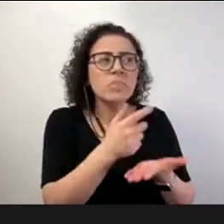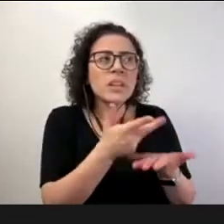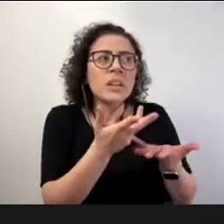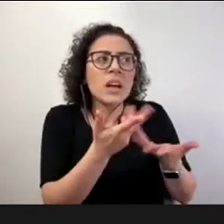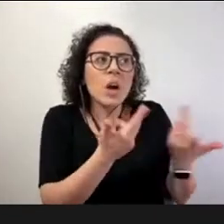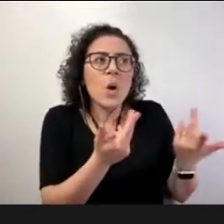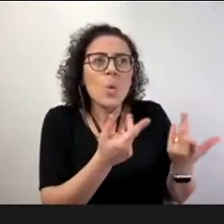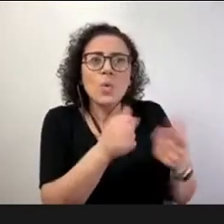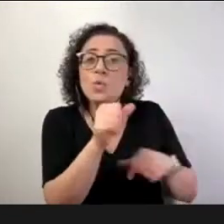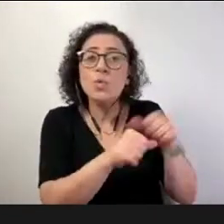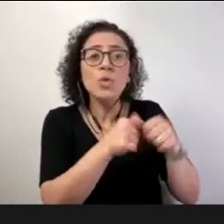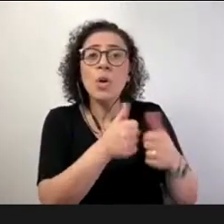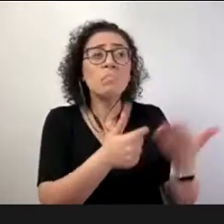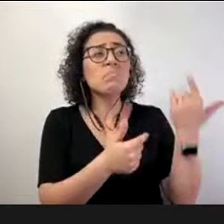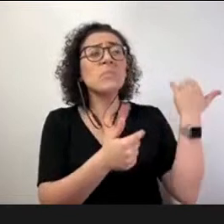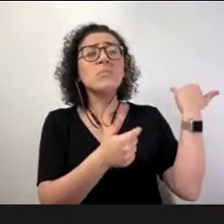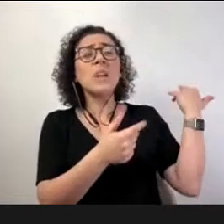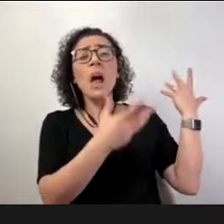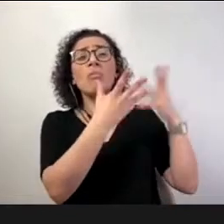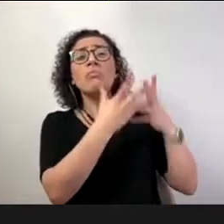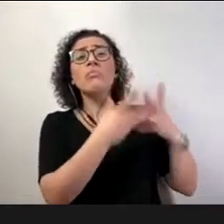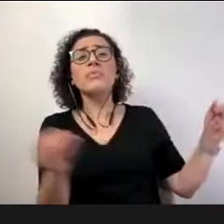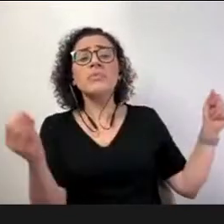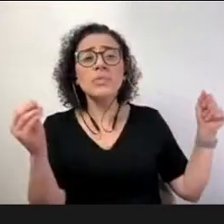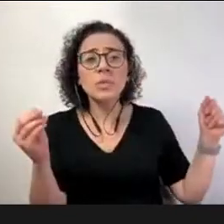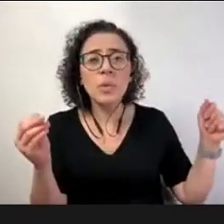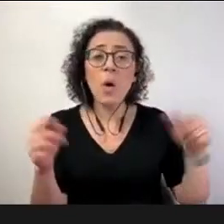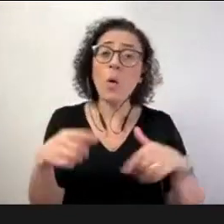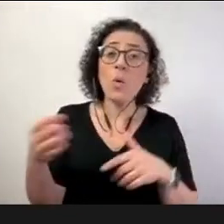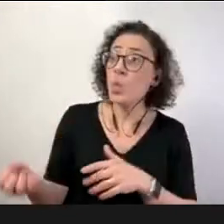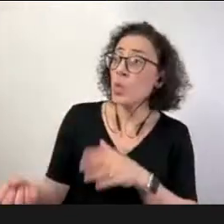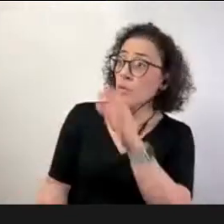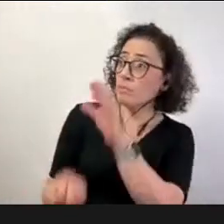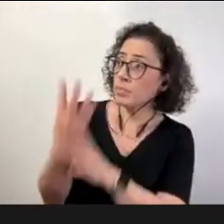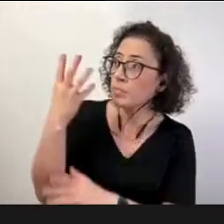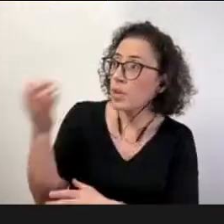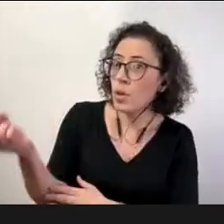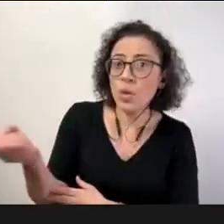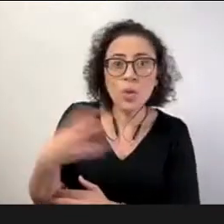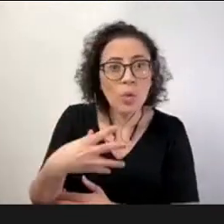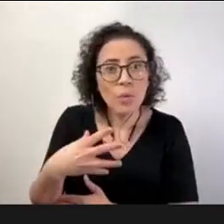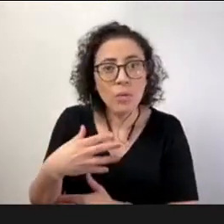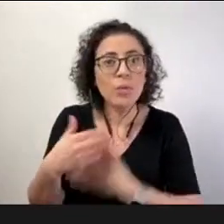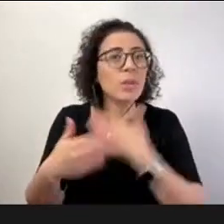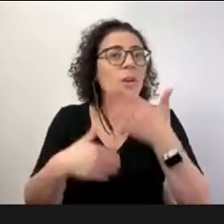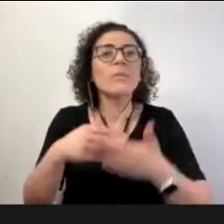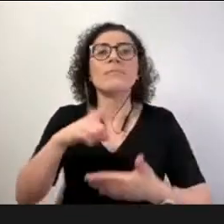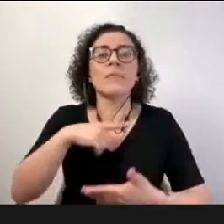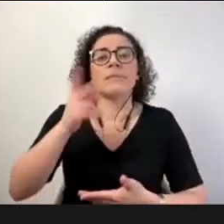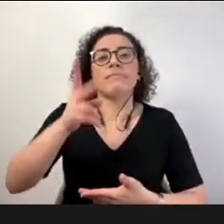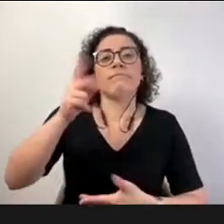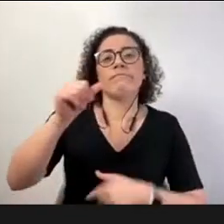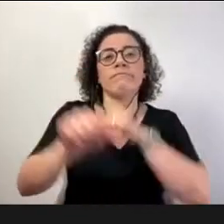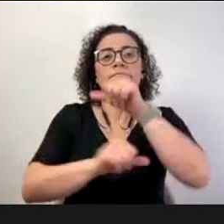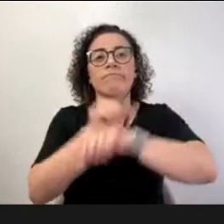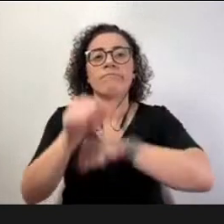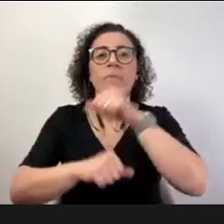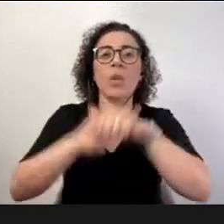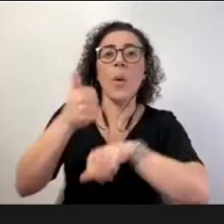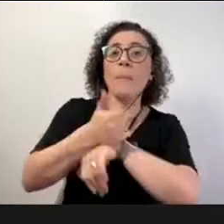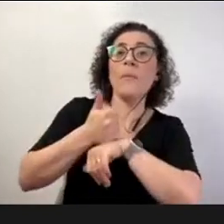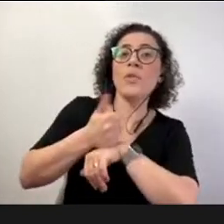surgem né com a própria automação eu localizaria a ação docente né todo mundo quando a gente vê esses relatórios de postos que vão